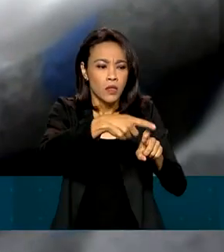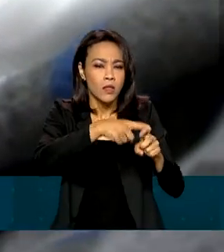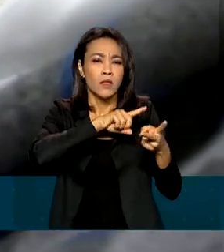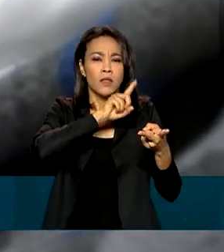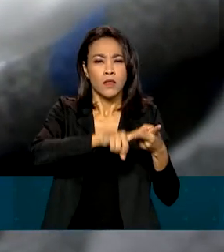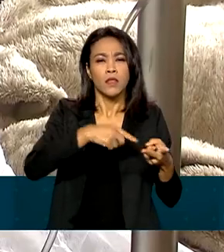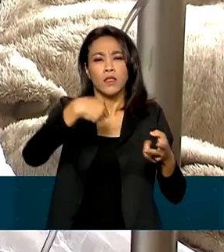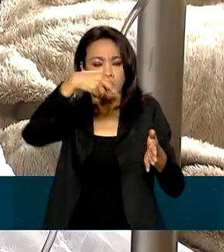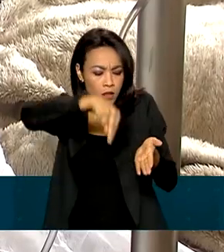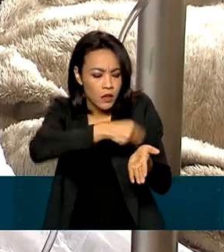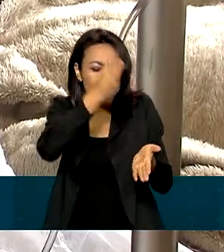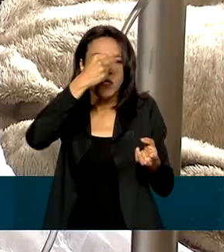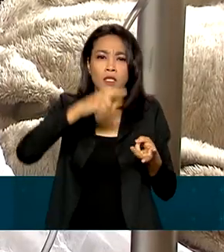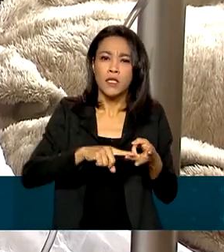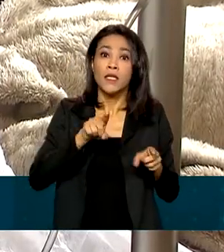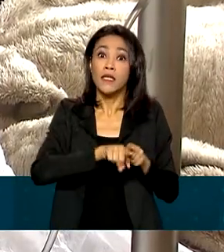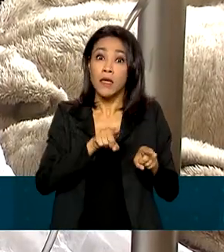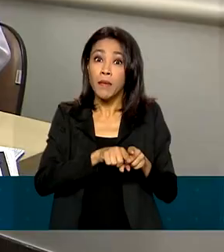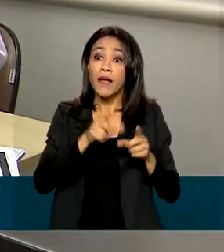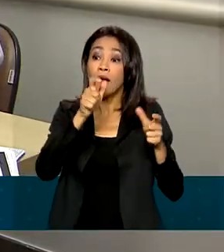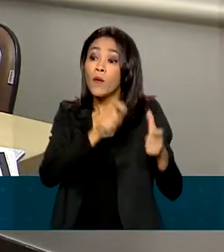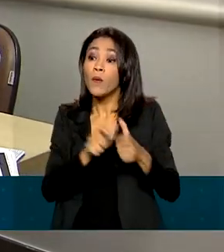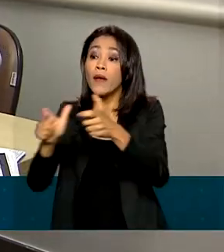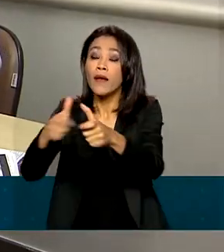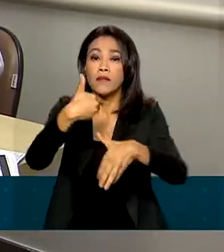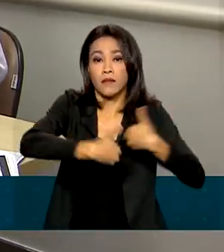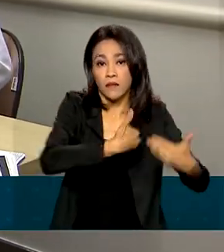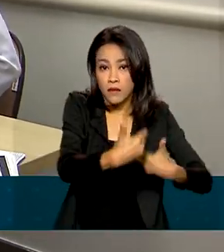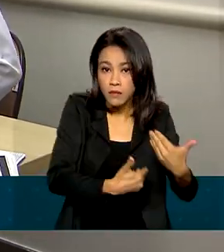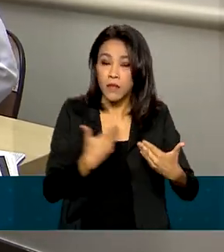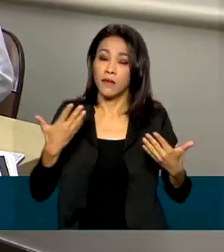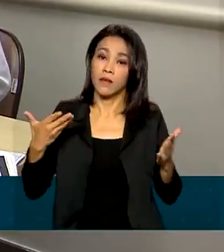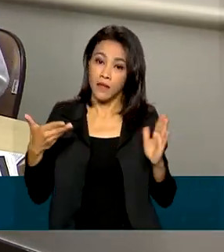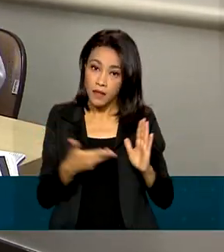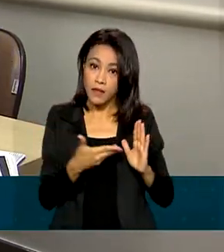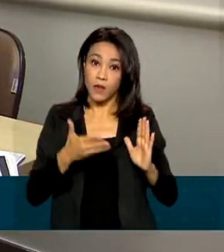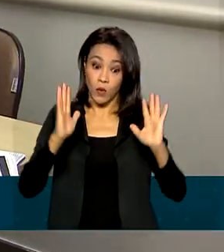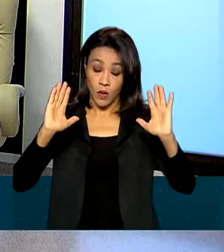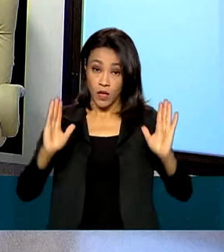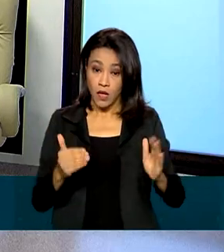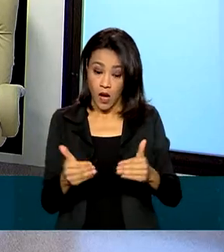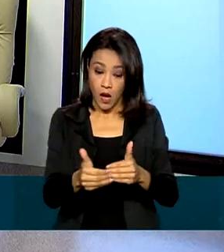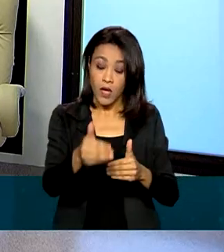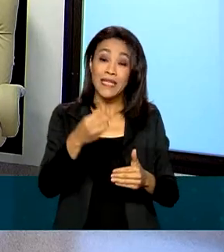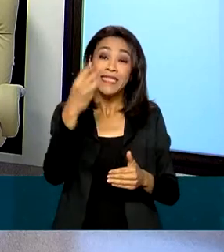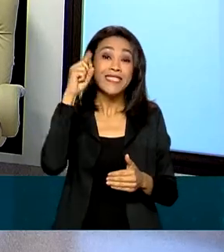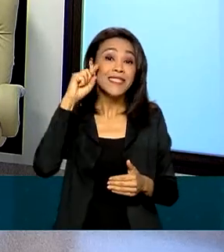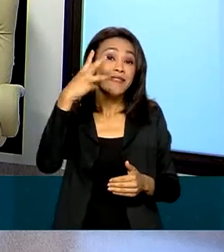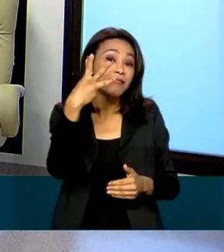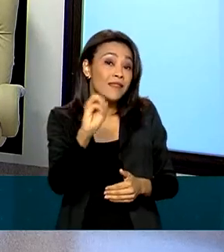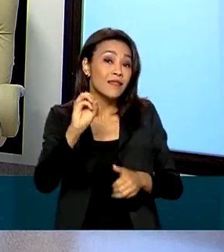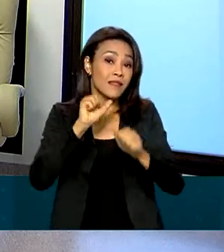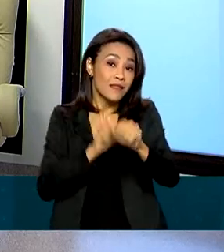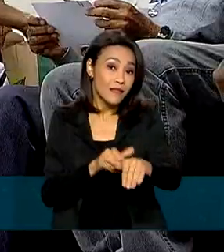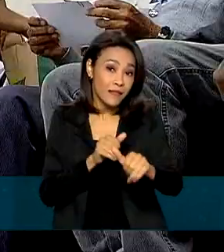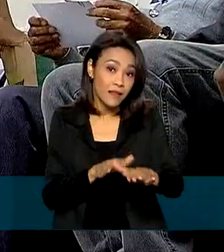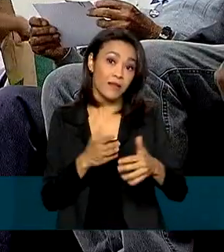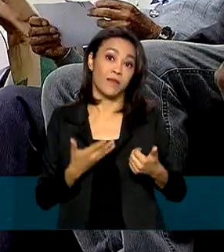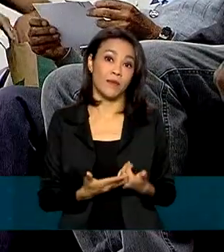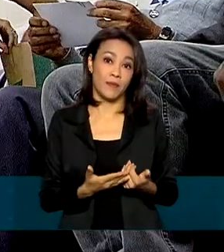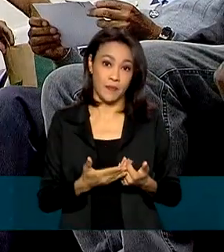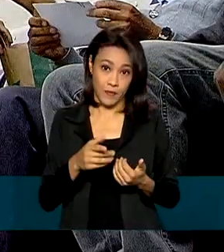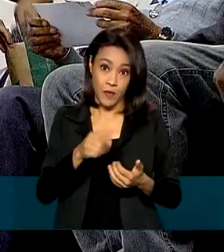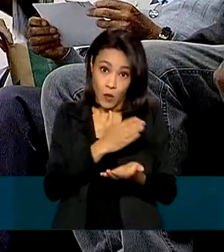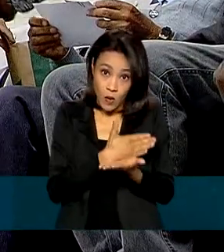negativas de coberturas. A proibição da venda desses planos começa a valer a partir do dia 30 de setembro. E esses planos